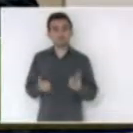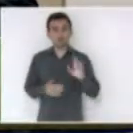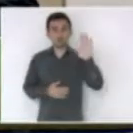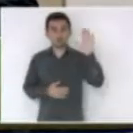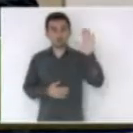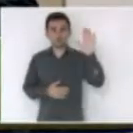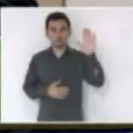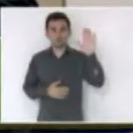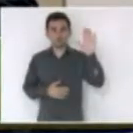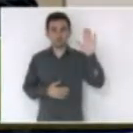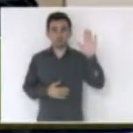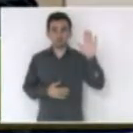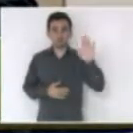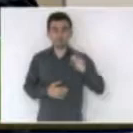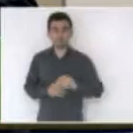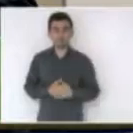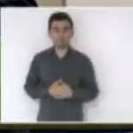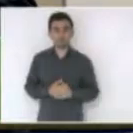deputado Mauro